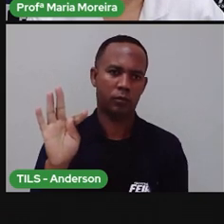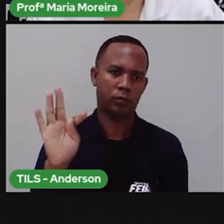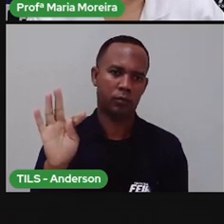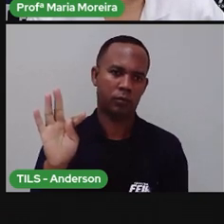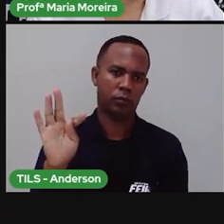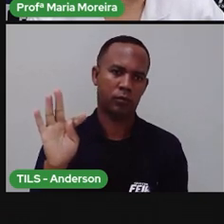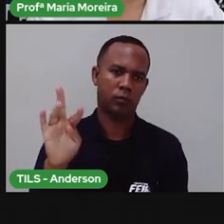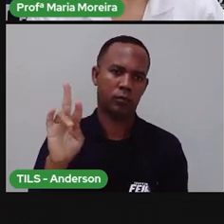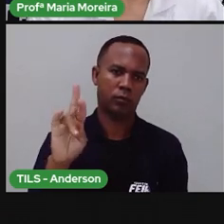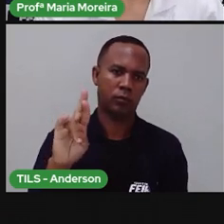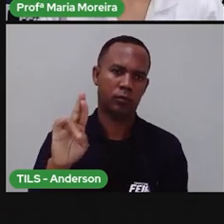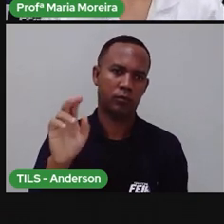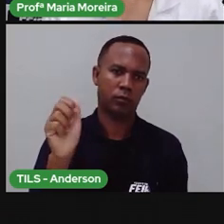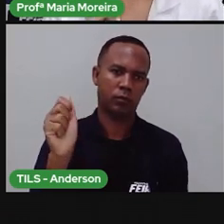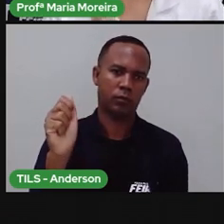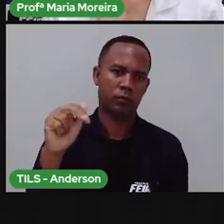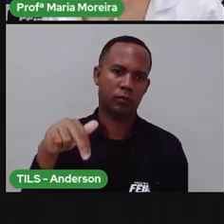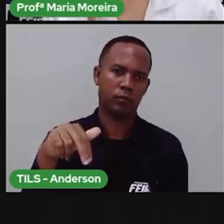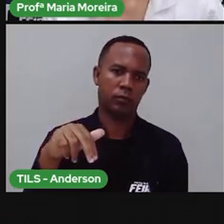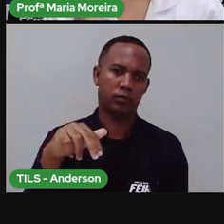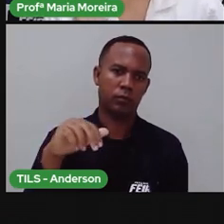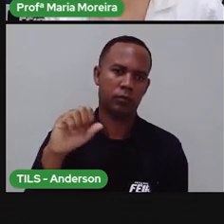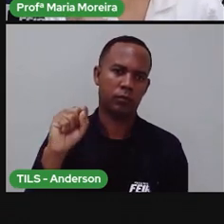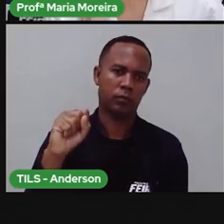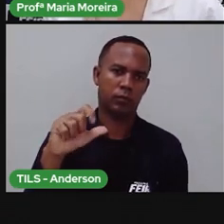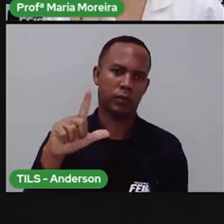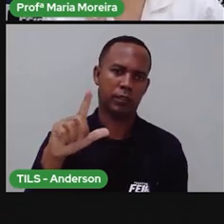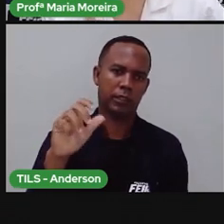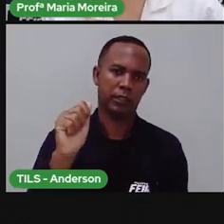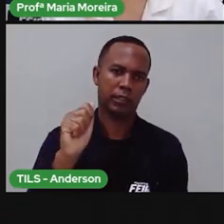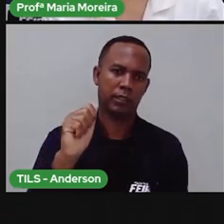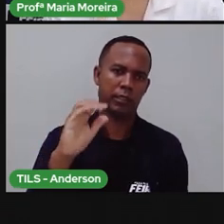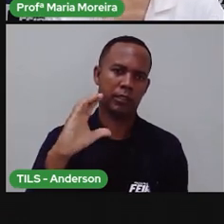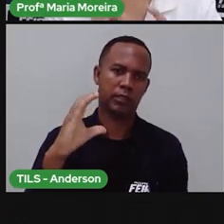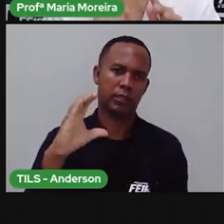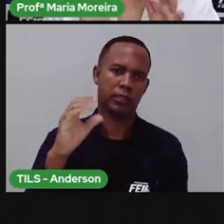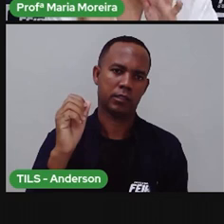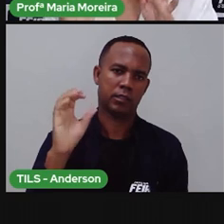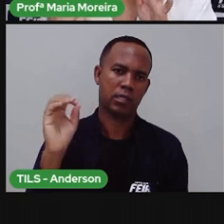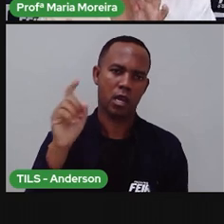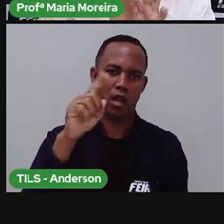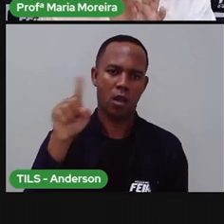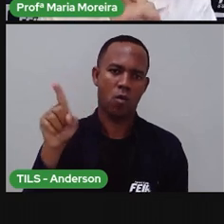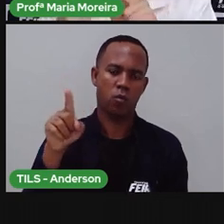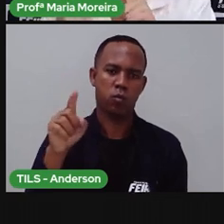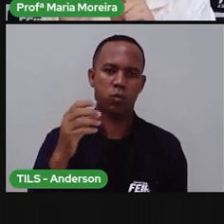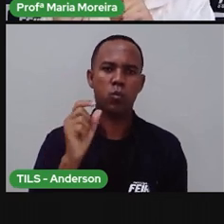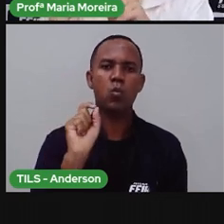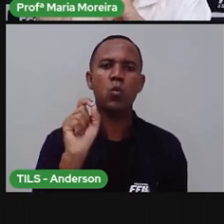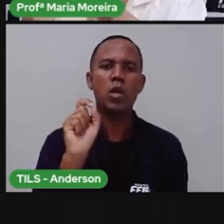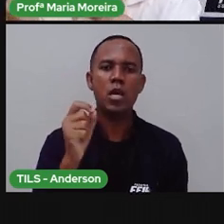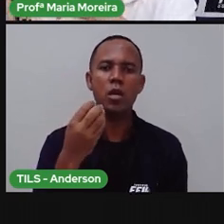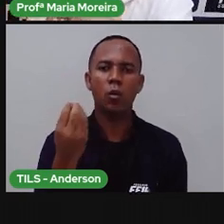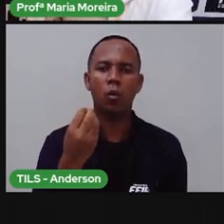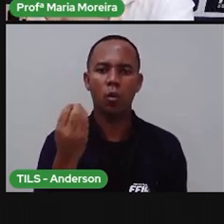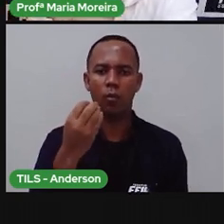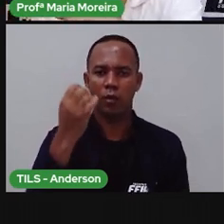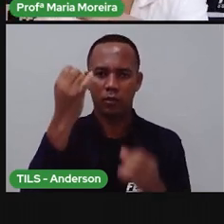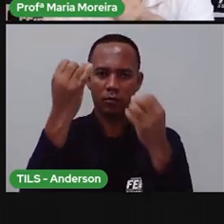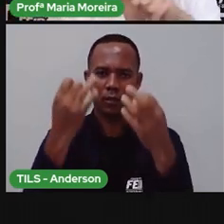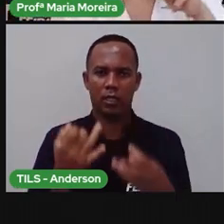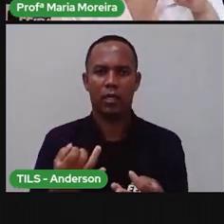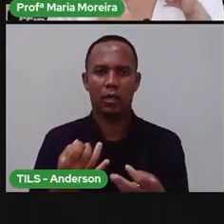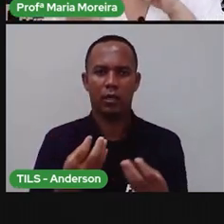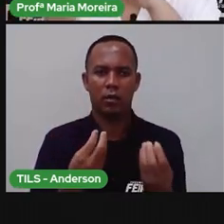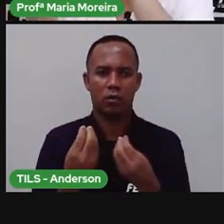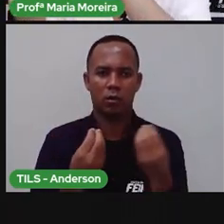Que acontece o quê? A Terra gira em volta dela mesma. Ela girando ali. Mas à medida que ela tá girando, ela também está